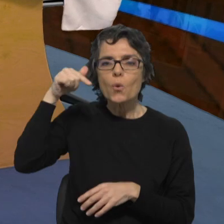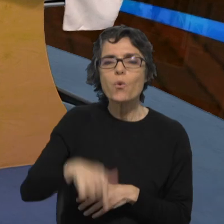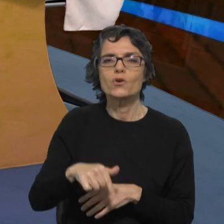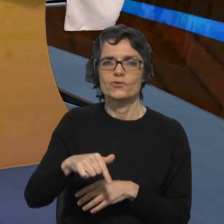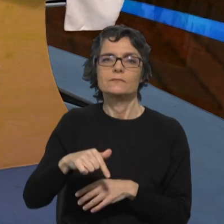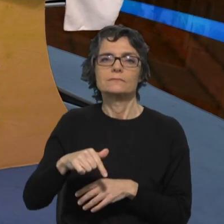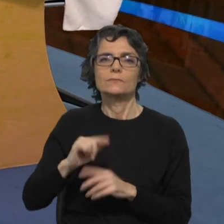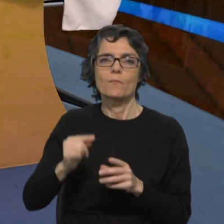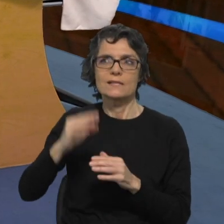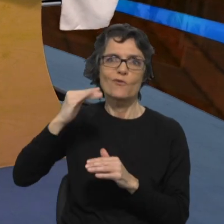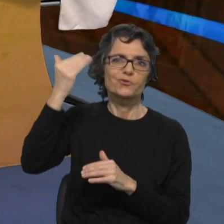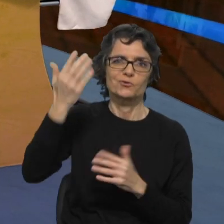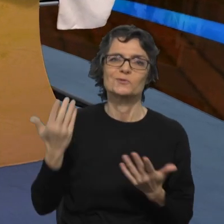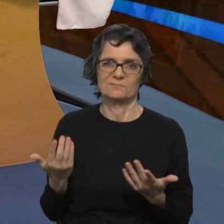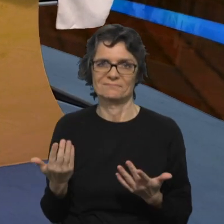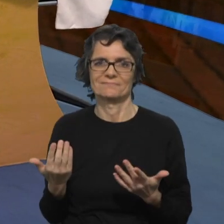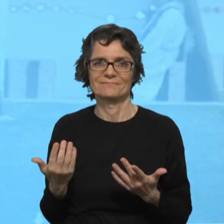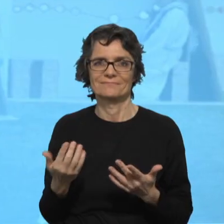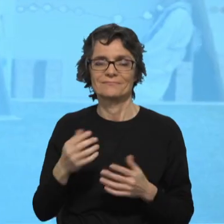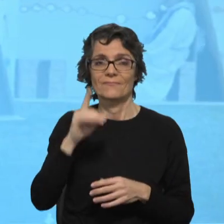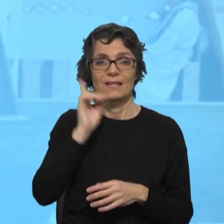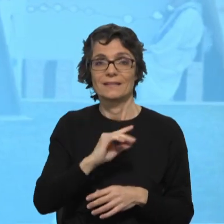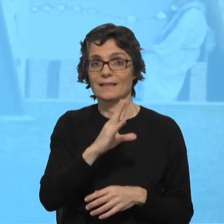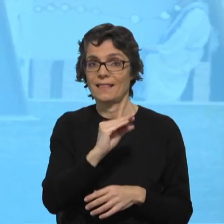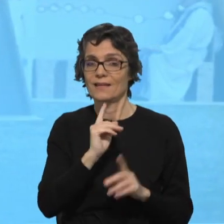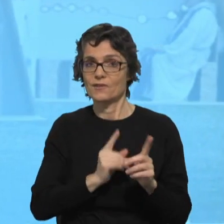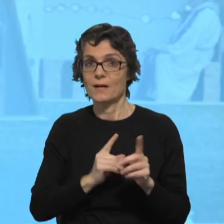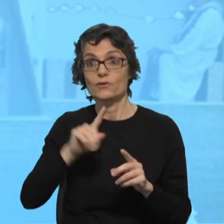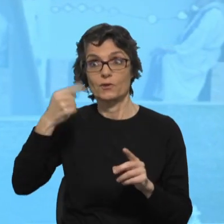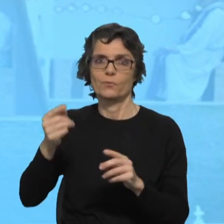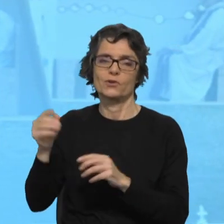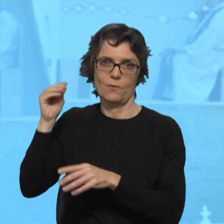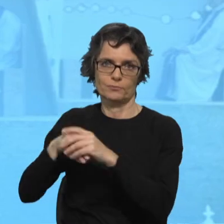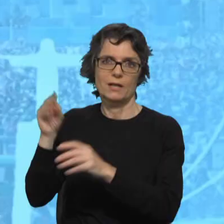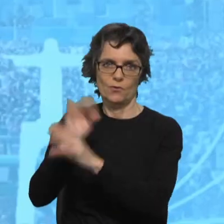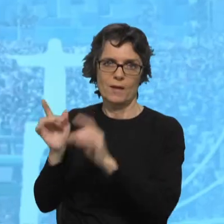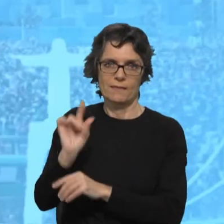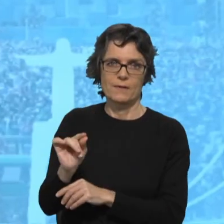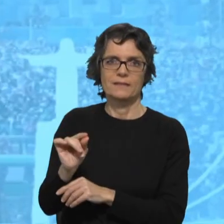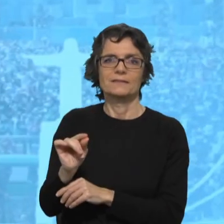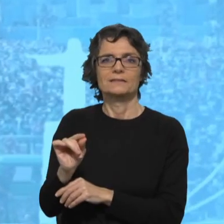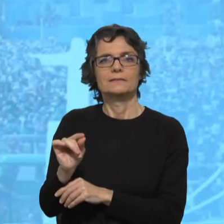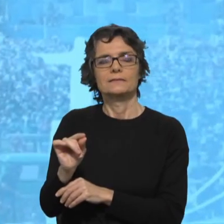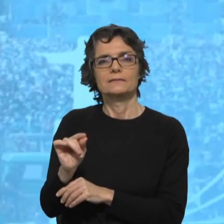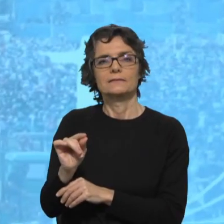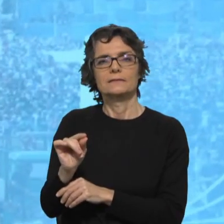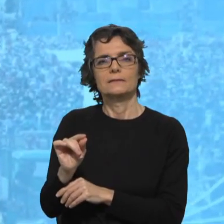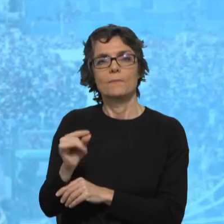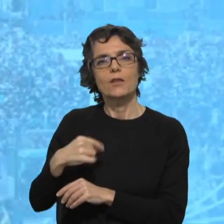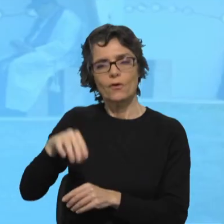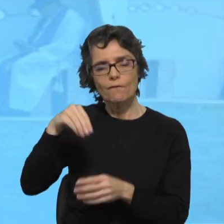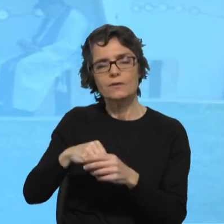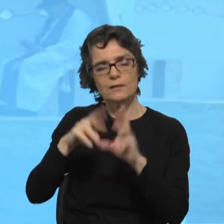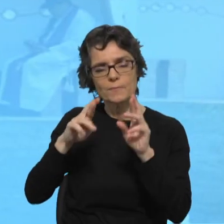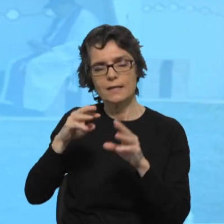enfim, dia 10 de março, primeiro, e depois falaremos nas europeias, nós iremos votar com essa